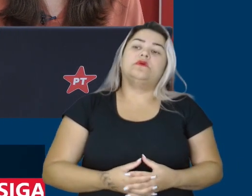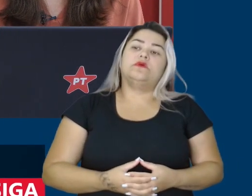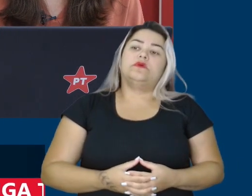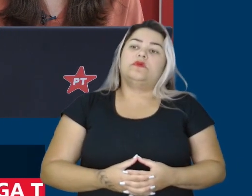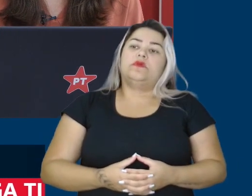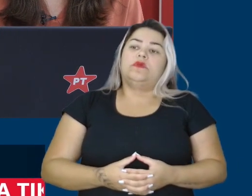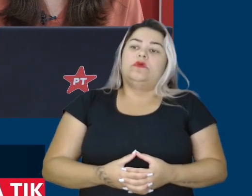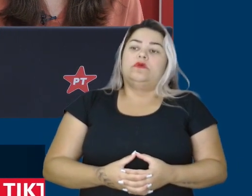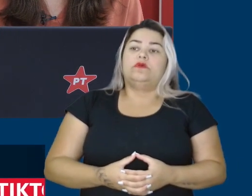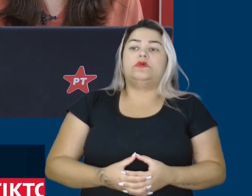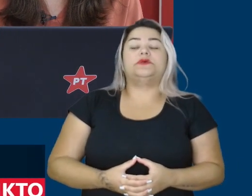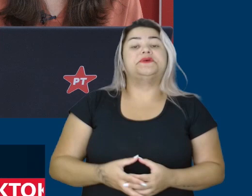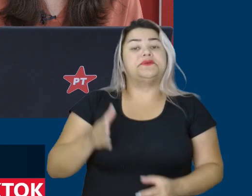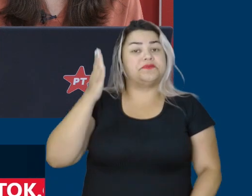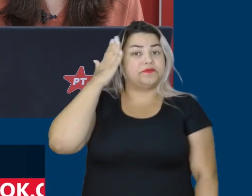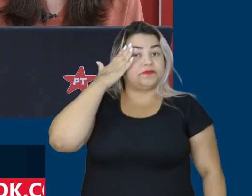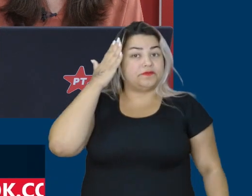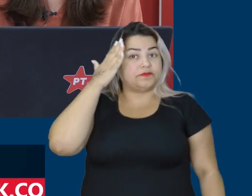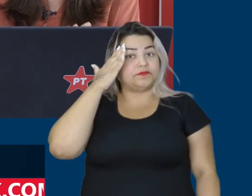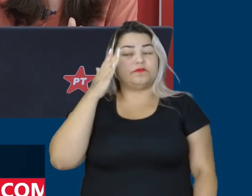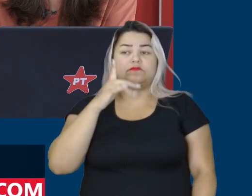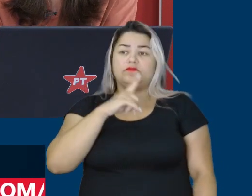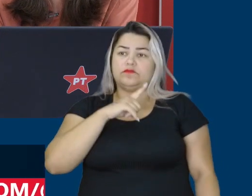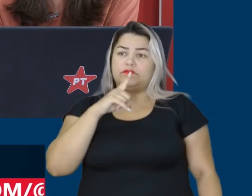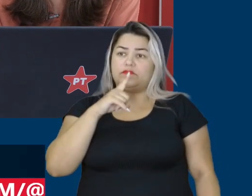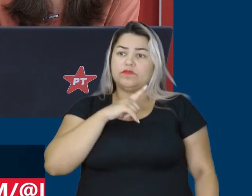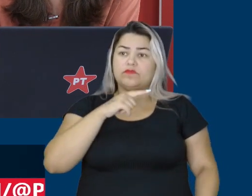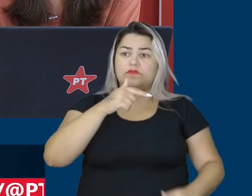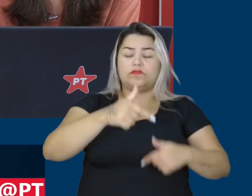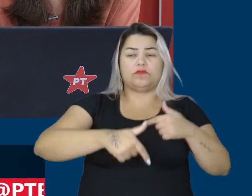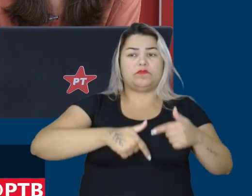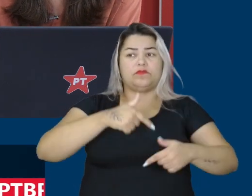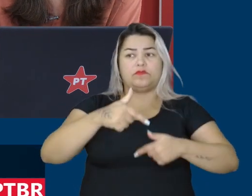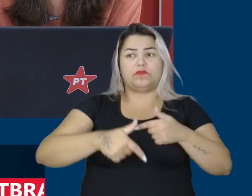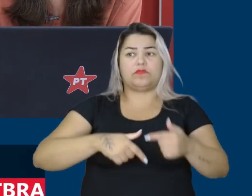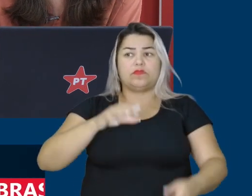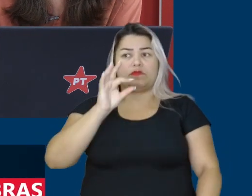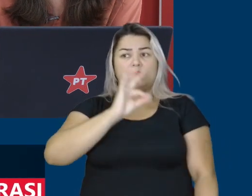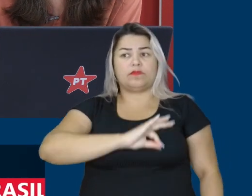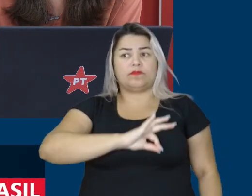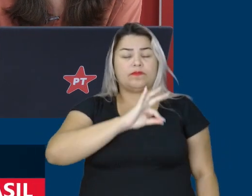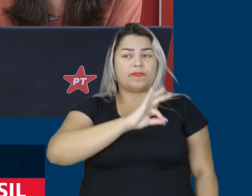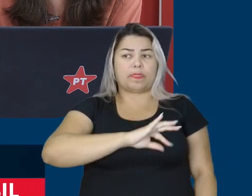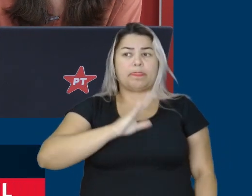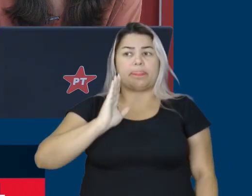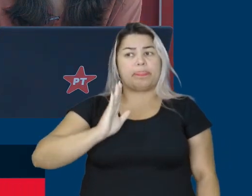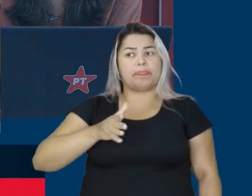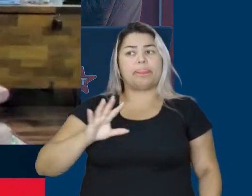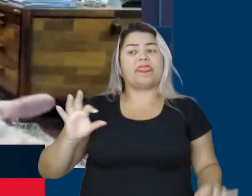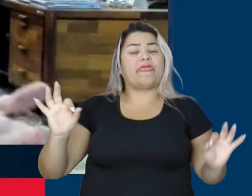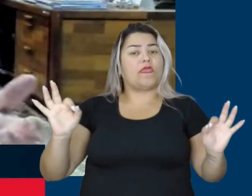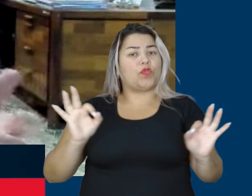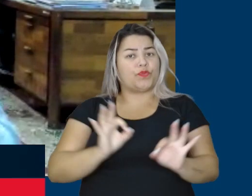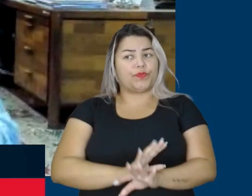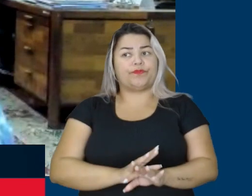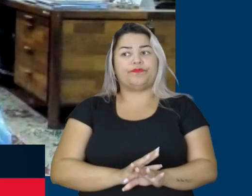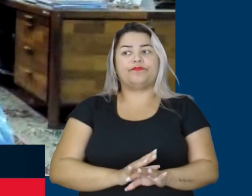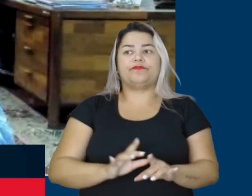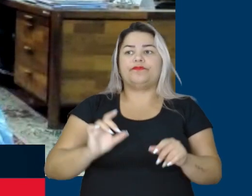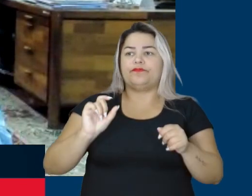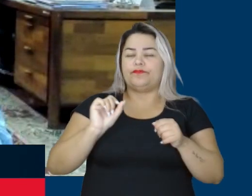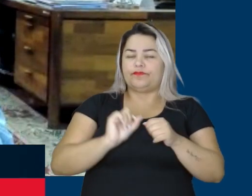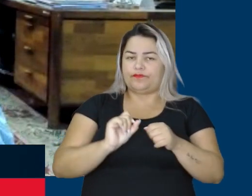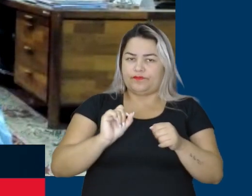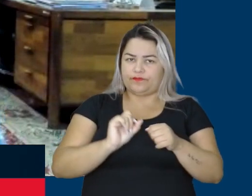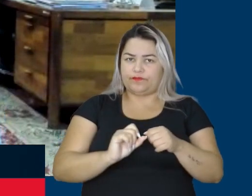você sabe, Amanda, que nós temos alguns grupos de trabalho em funcionamento. O salário mínimo que já concluiu, na medida que conclui ele se desfaz, a não ser